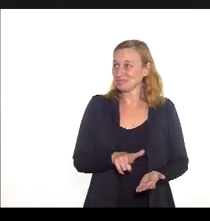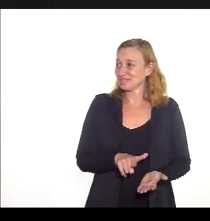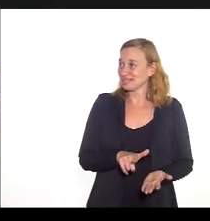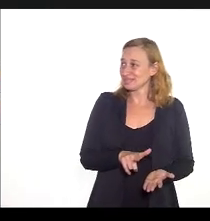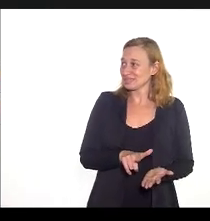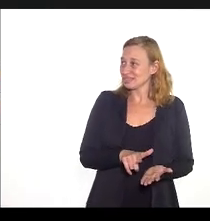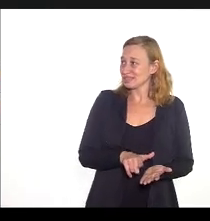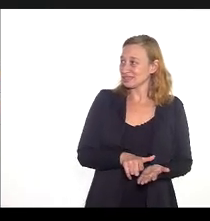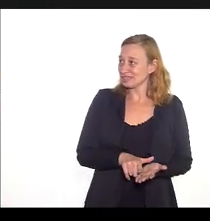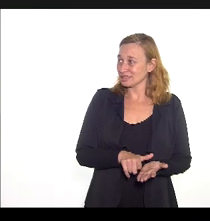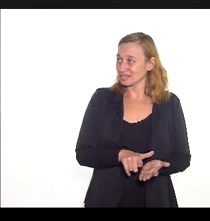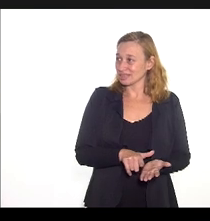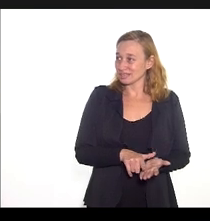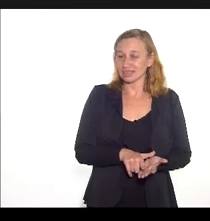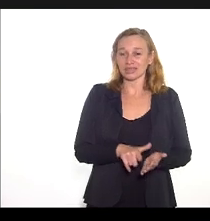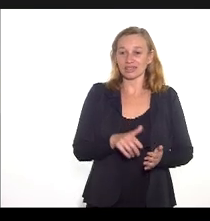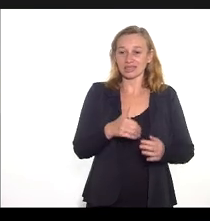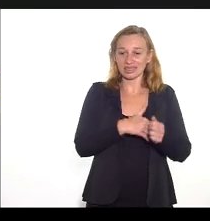judiciais.